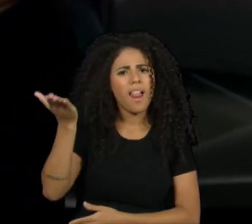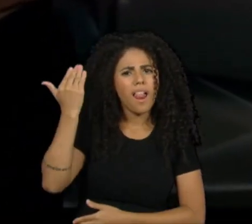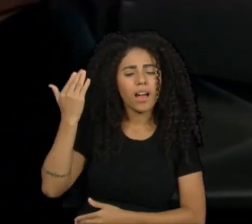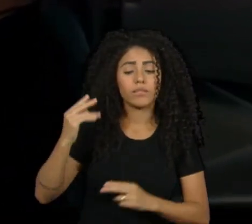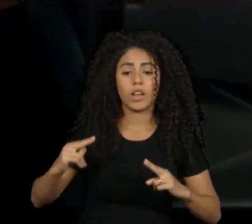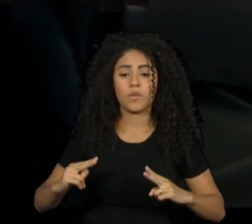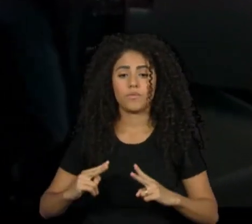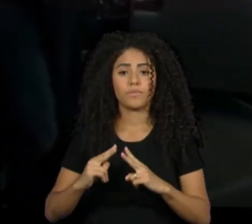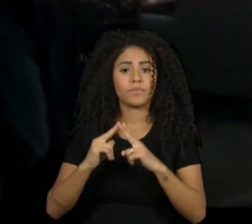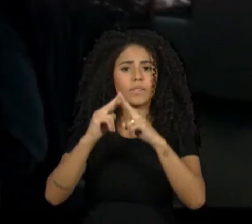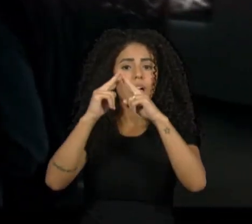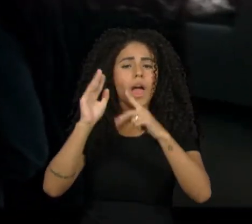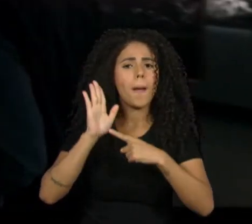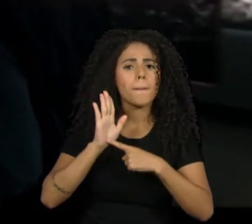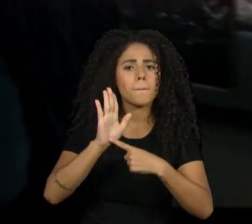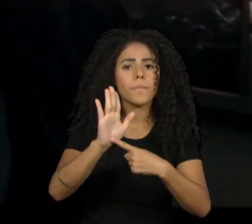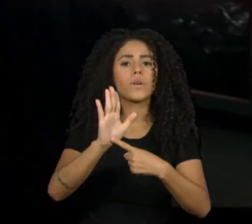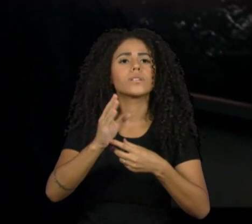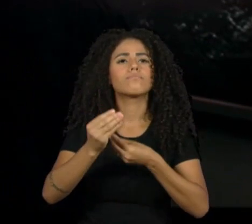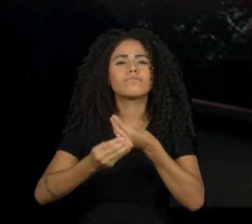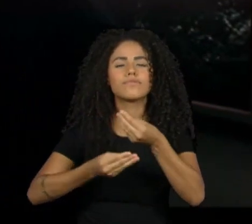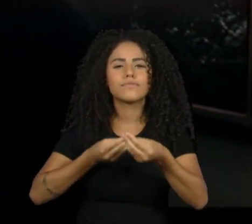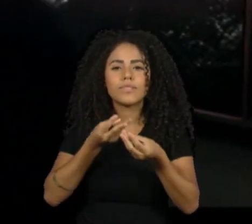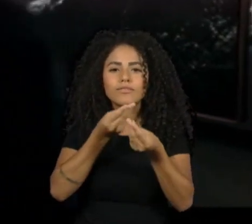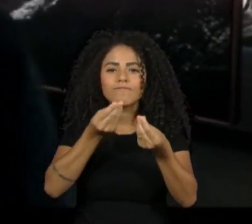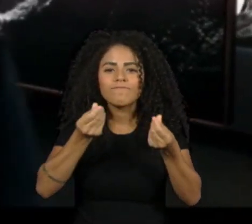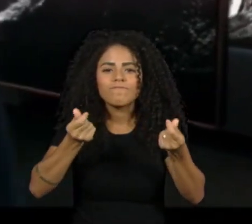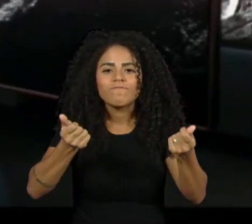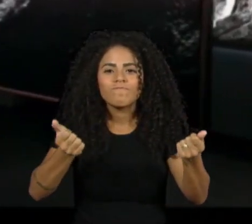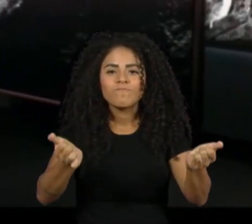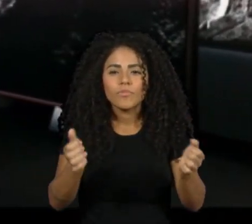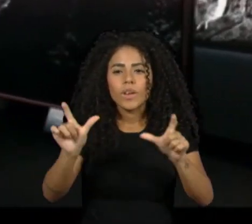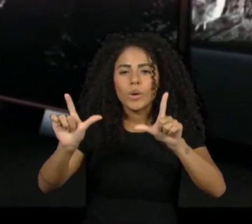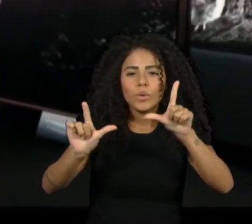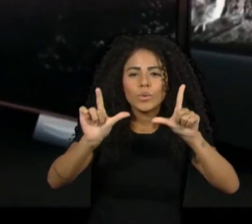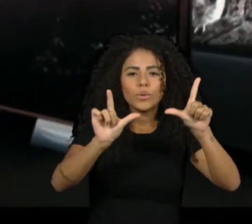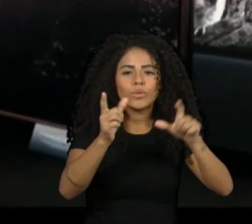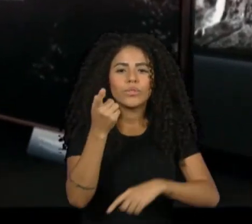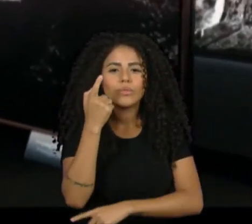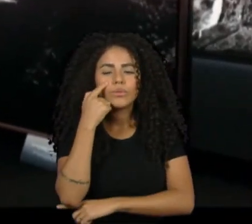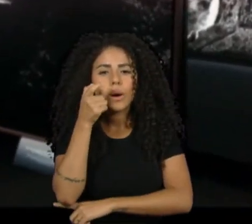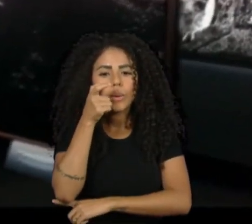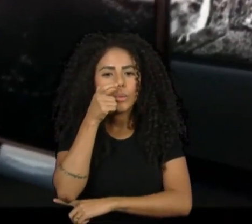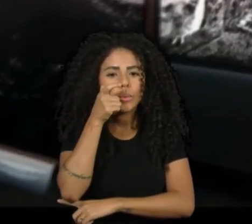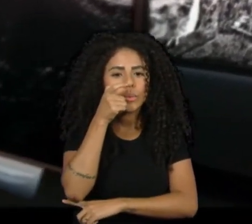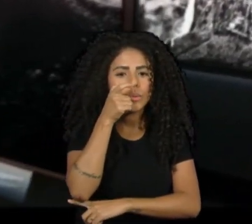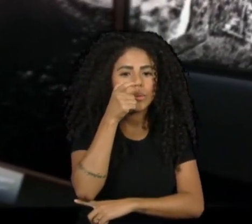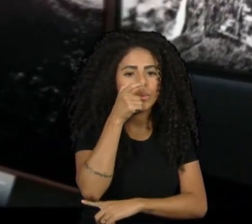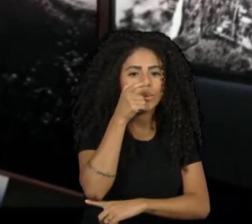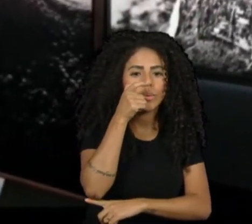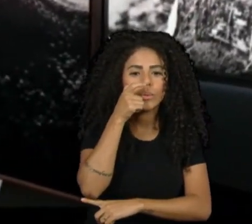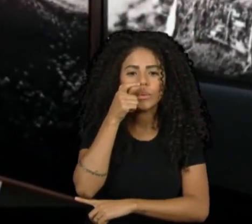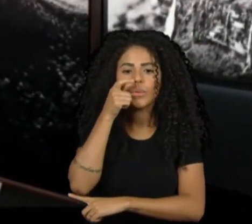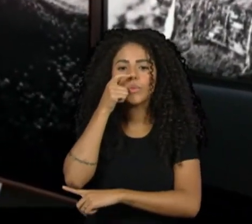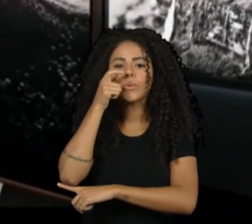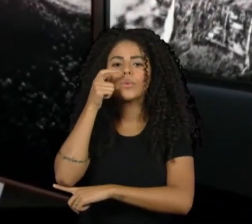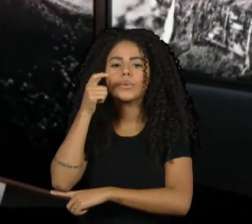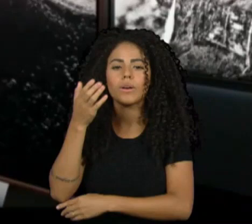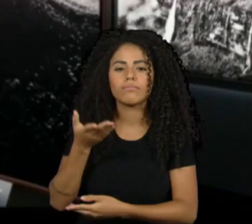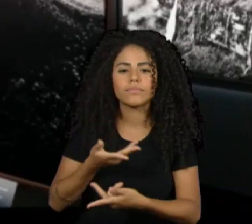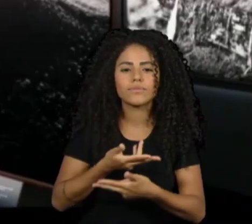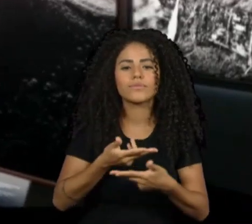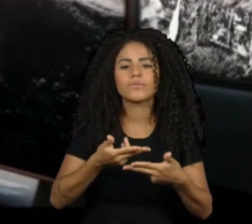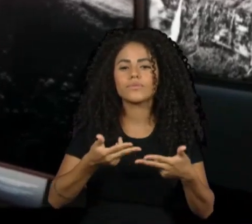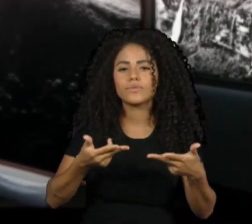e narrativas permitem saborear uma expedição virtual pela floresta, tantas vezes visitada